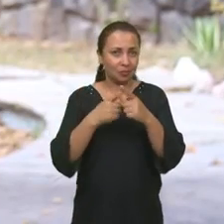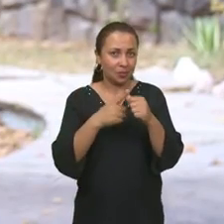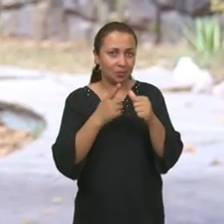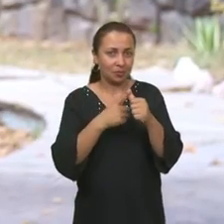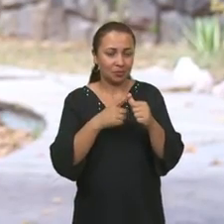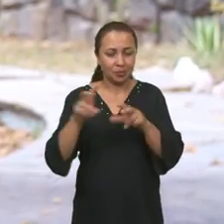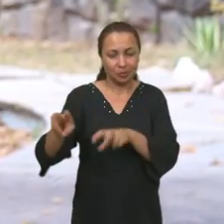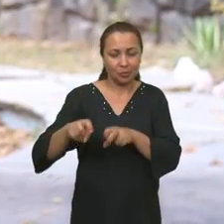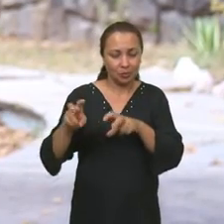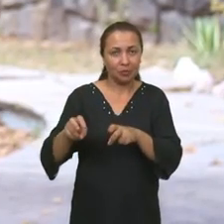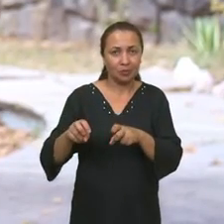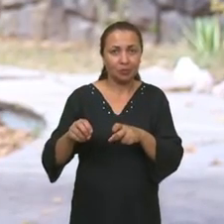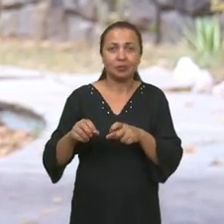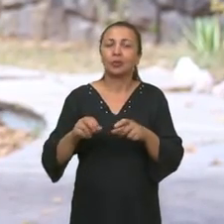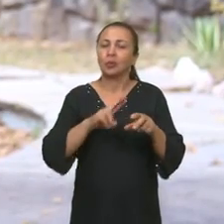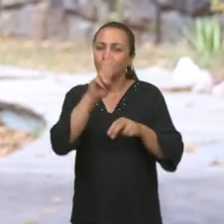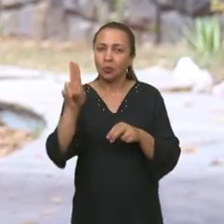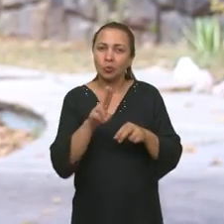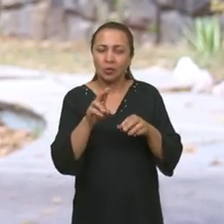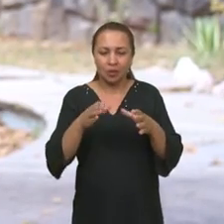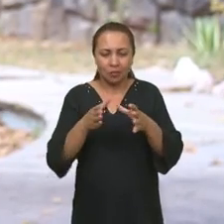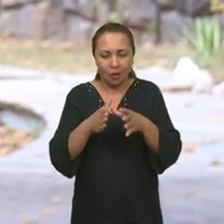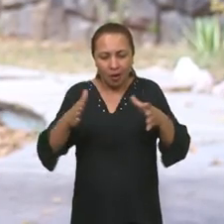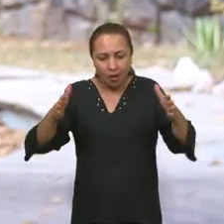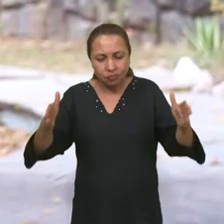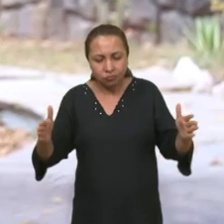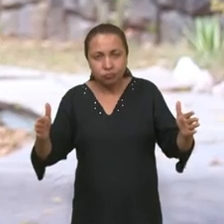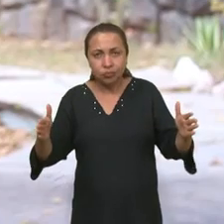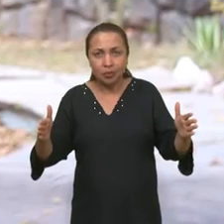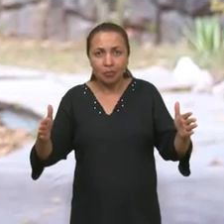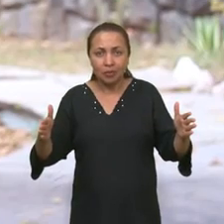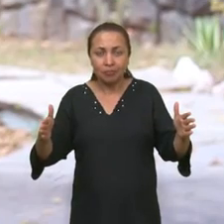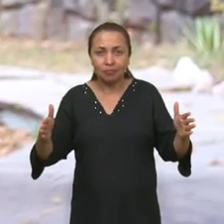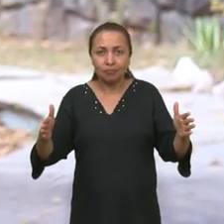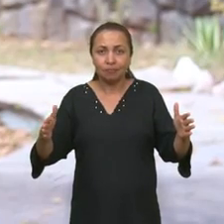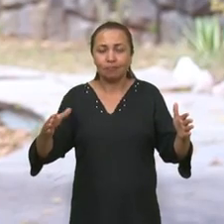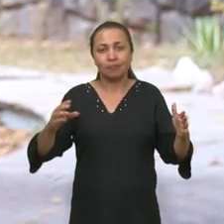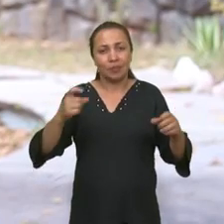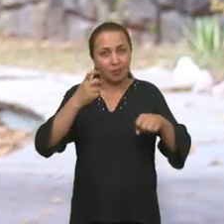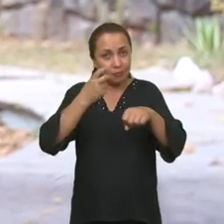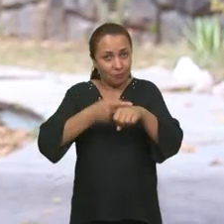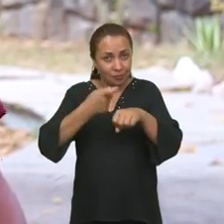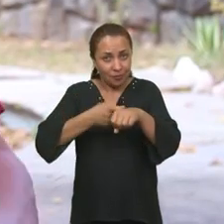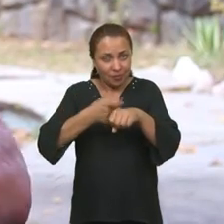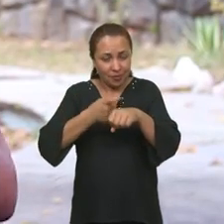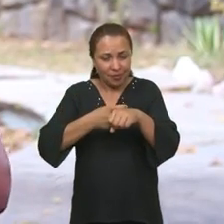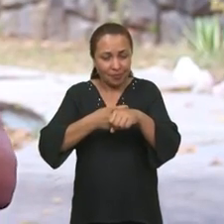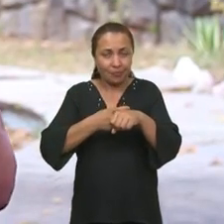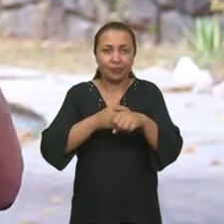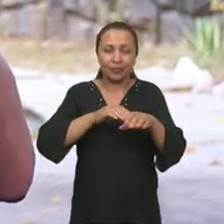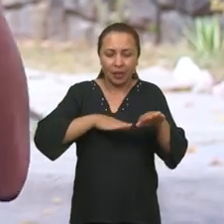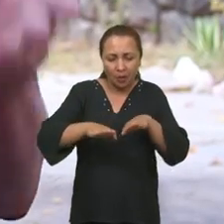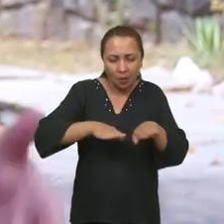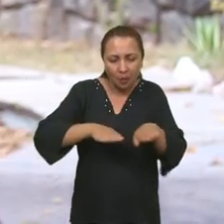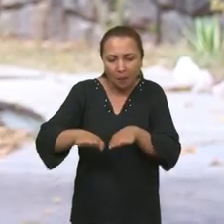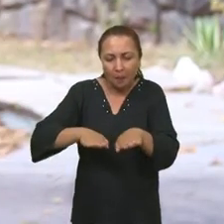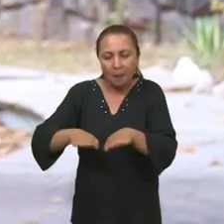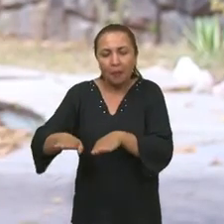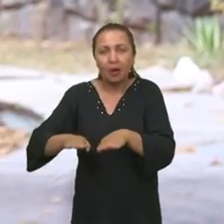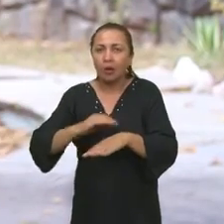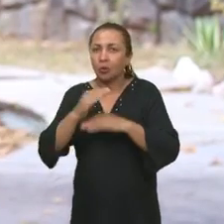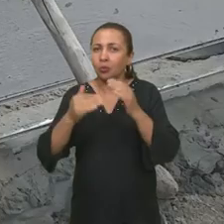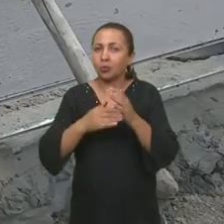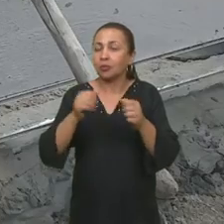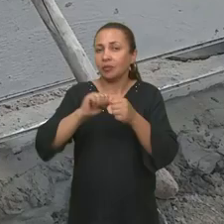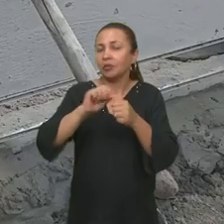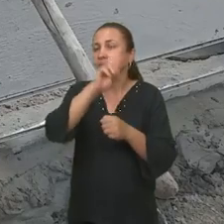utilizando formas de ferro, nós preparamos todas as placas pré-moldadas que serão utilizadas no